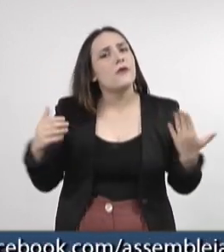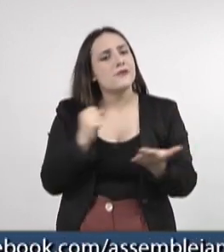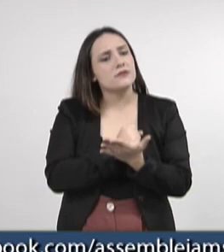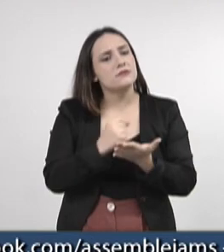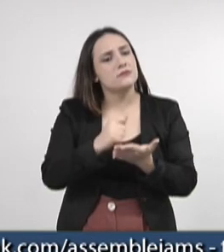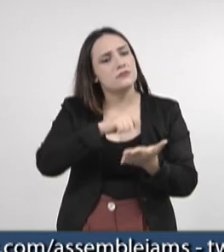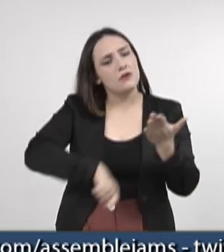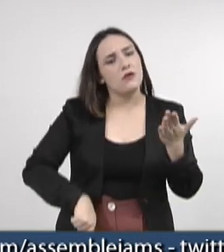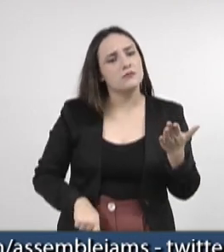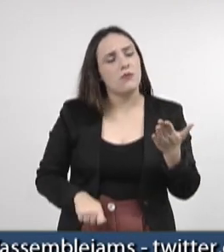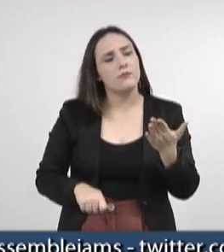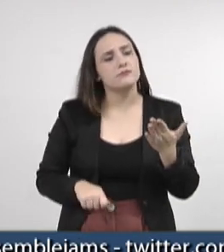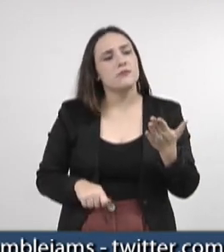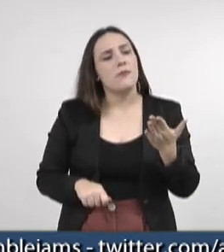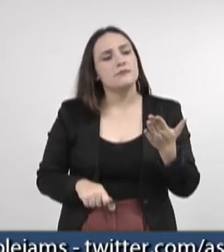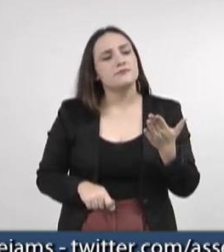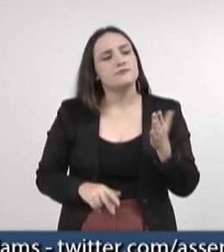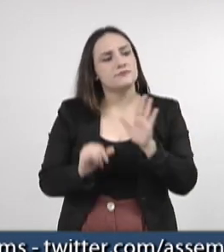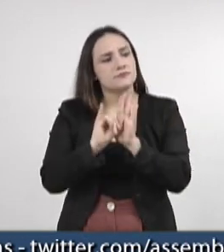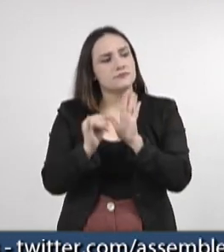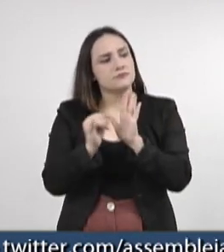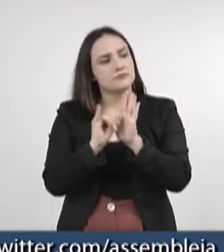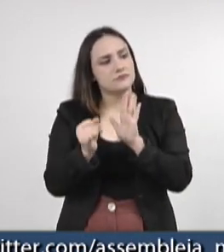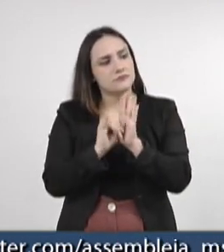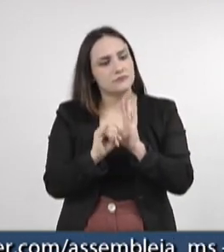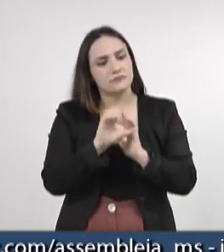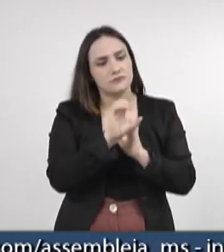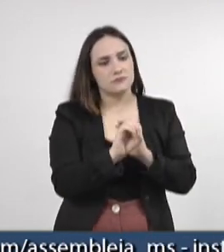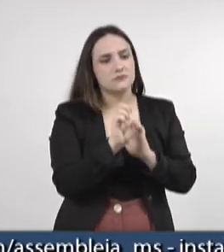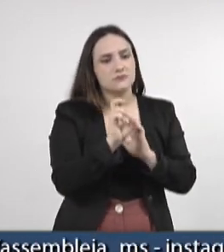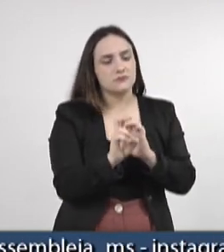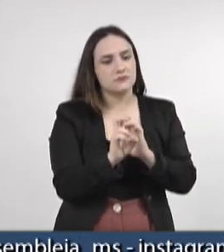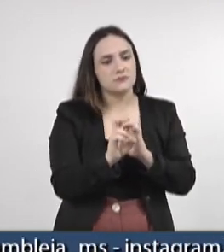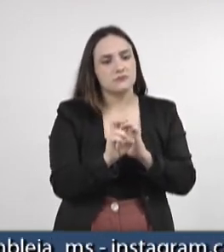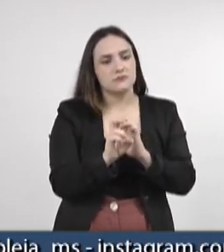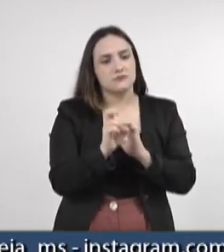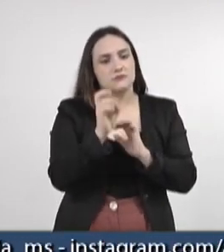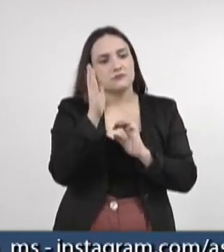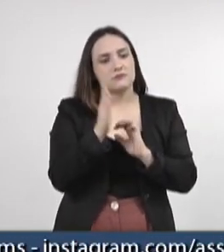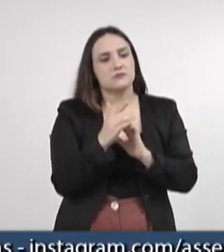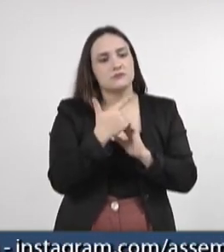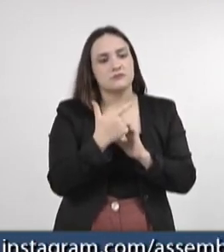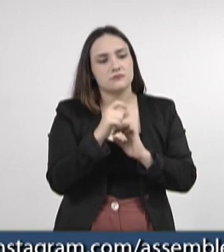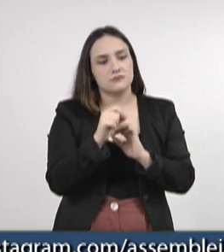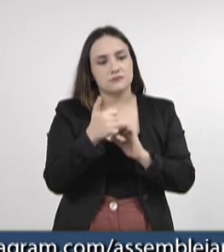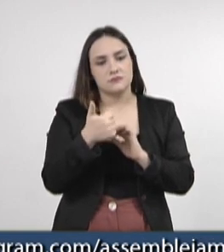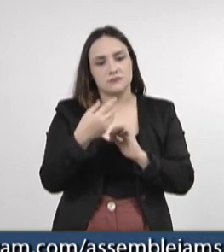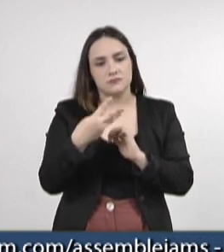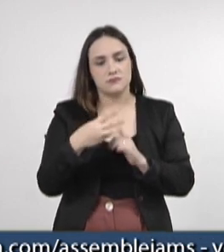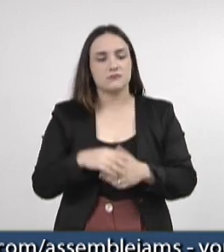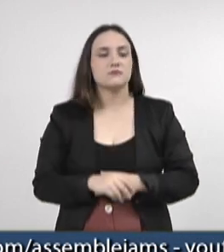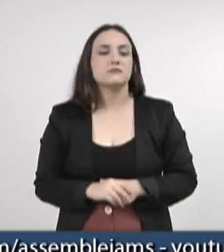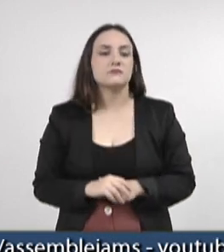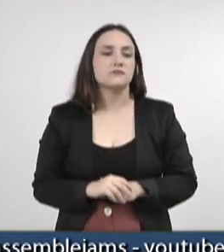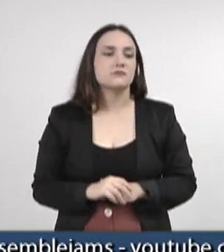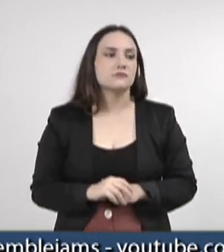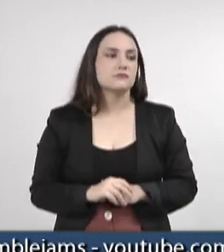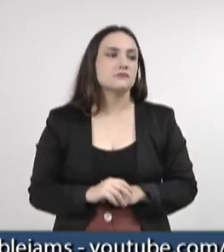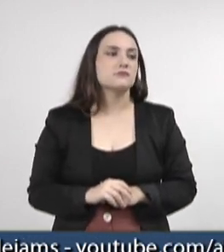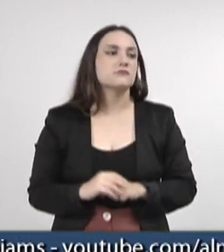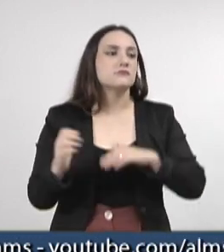concessão do edital 05 de 2013 com a empresa